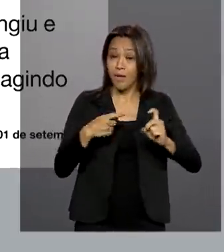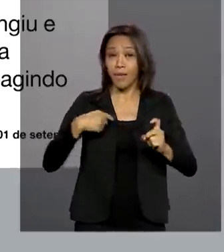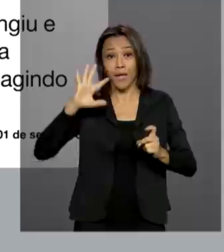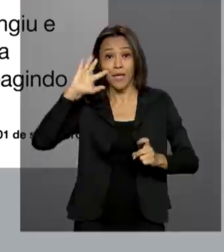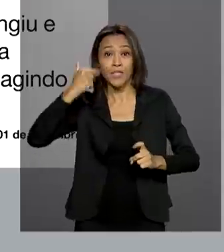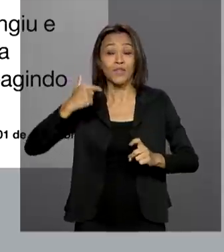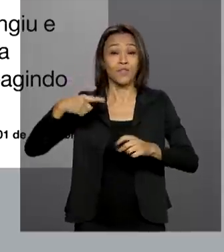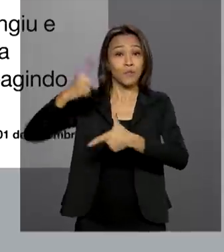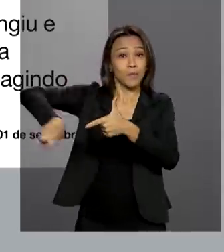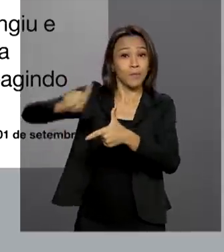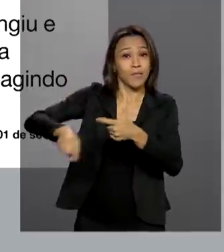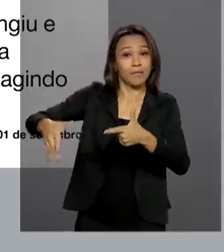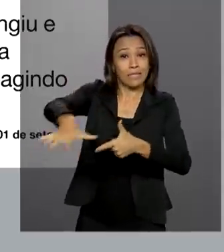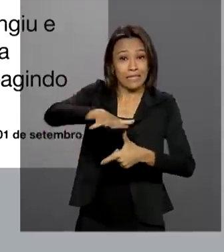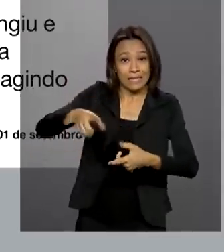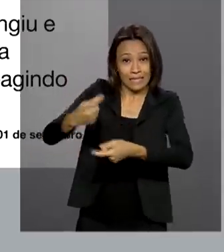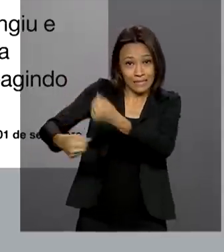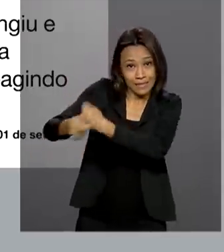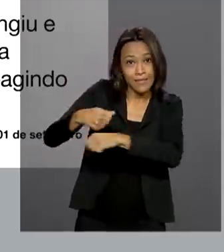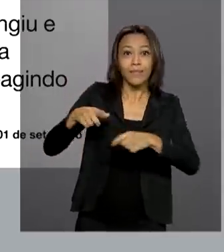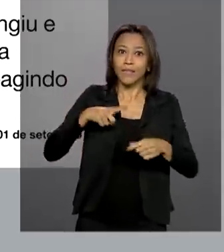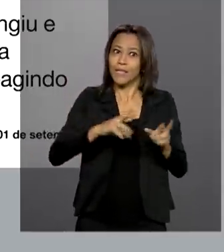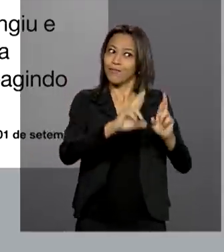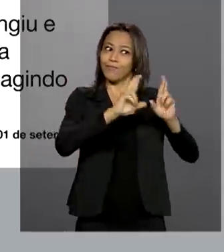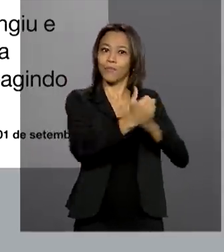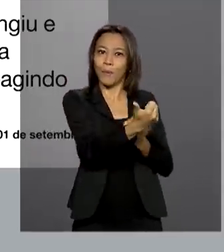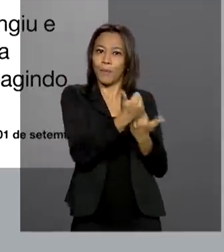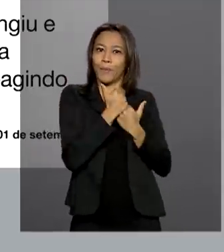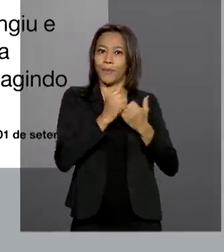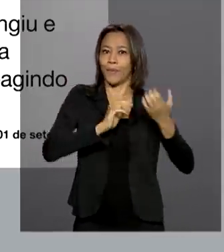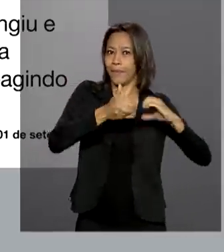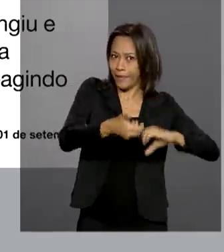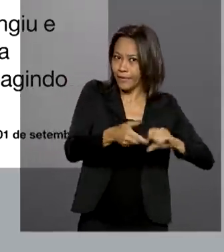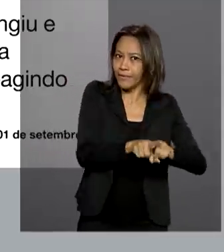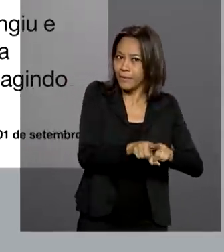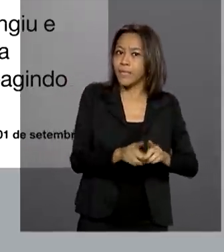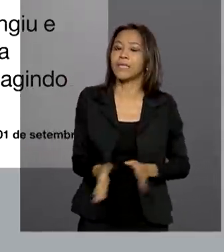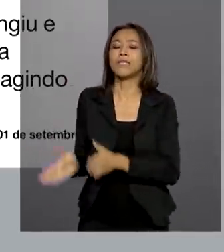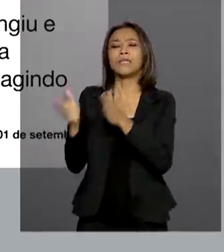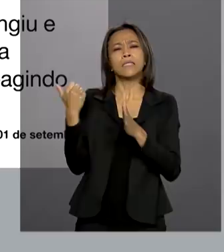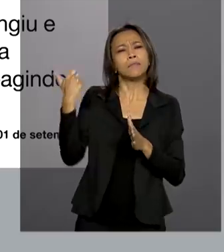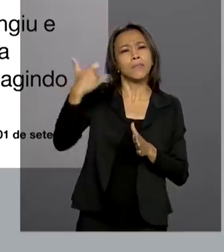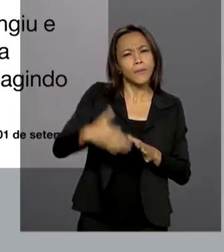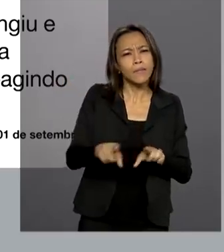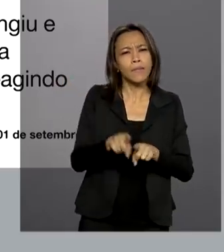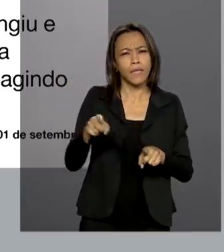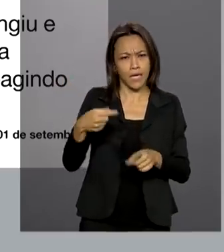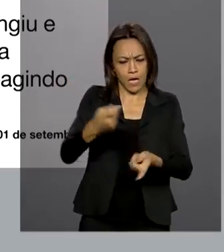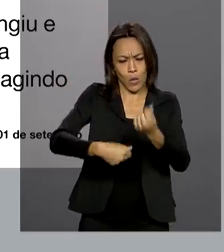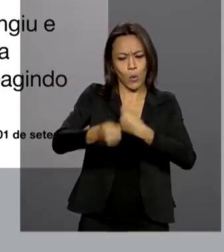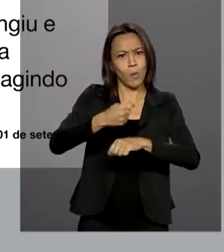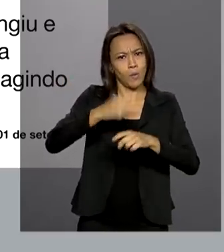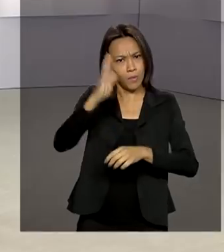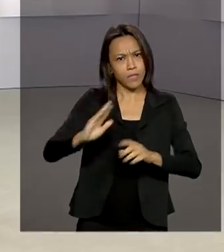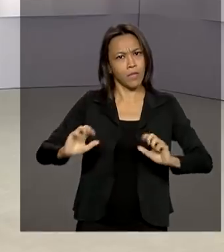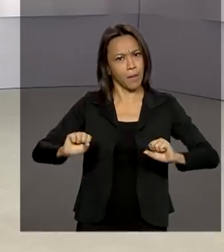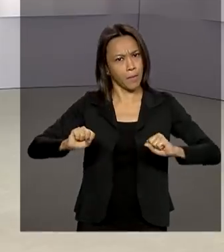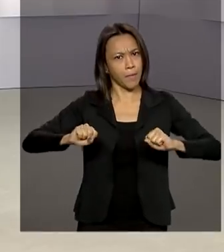que o governo conta com o Congresso para a agenda de reformas. Ele também afirmou que a economia brasileira está reagindo.